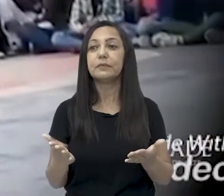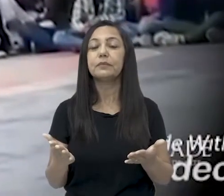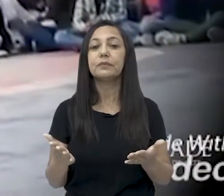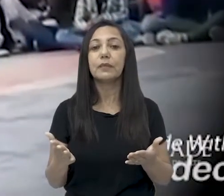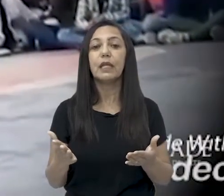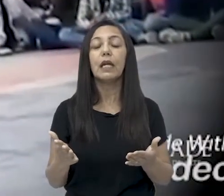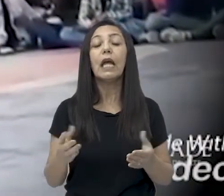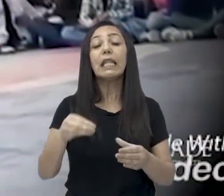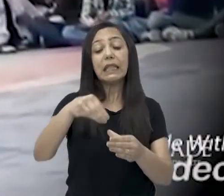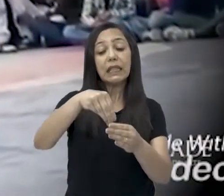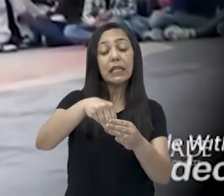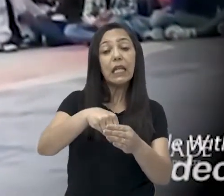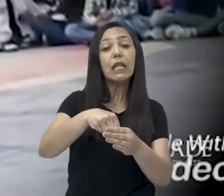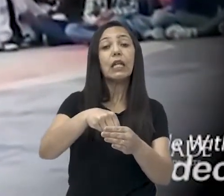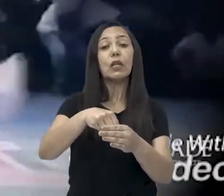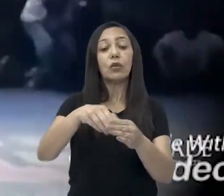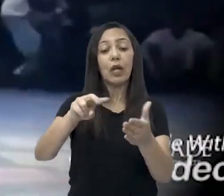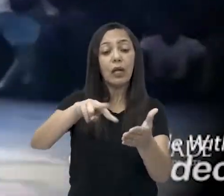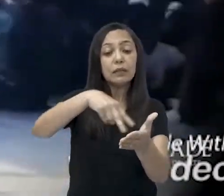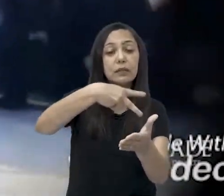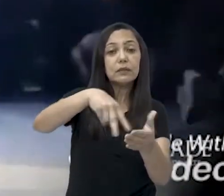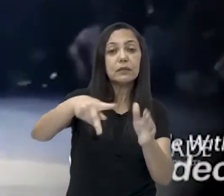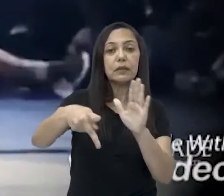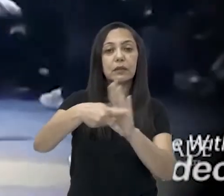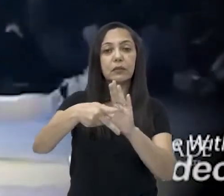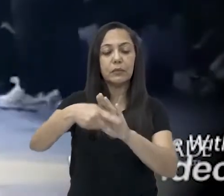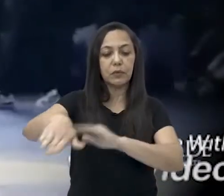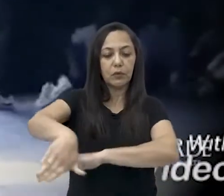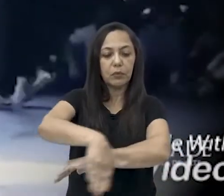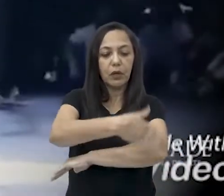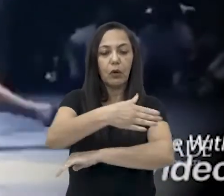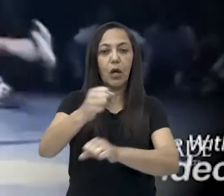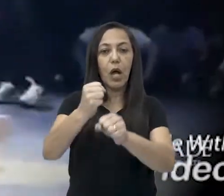o popping, o breathing,